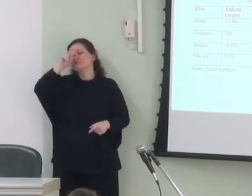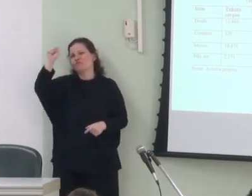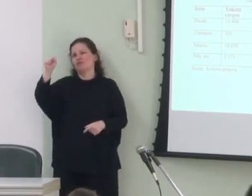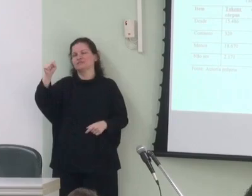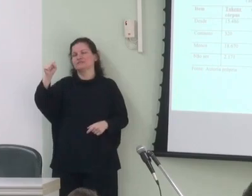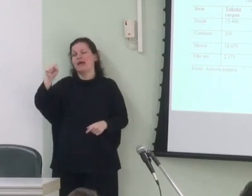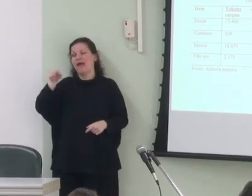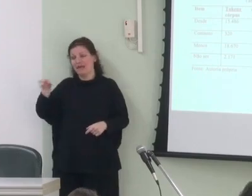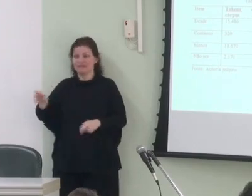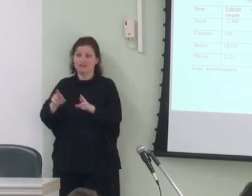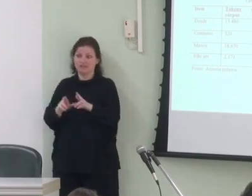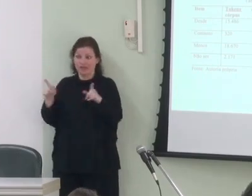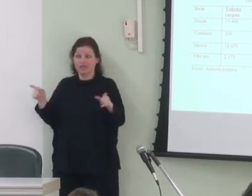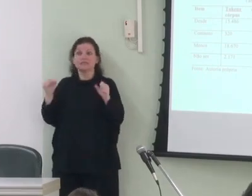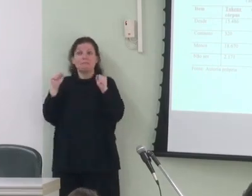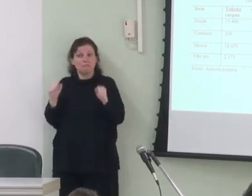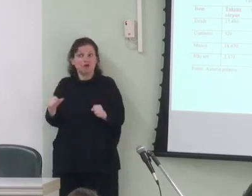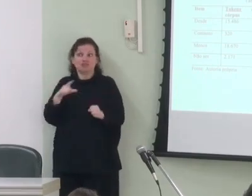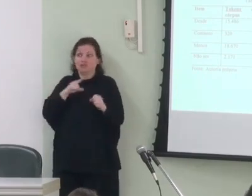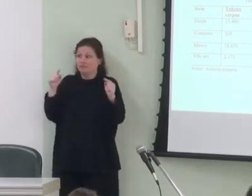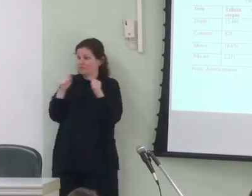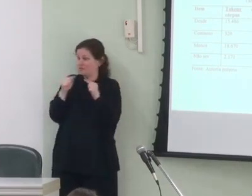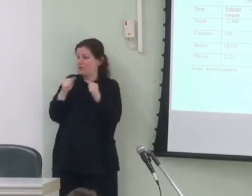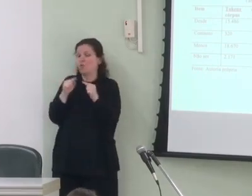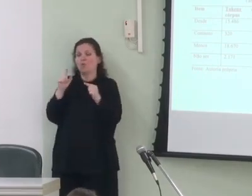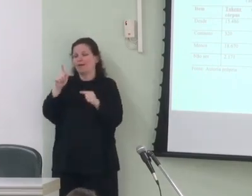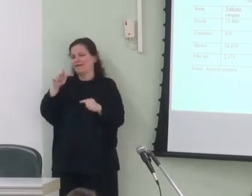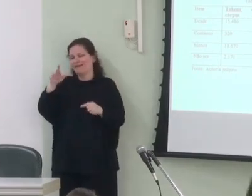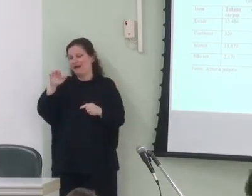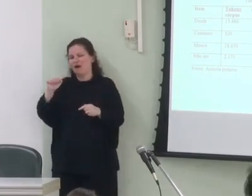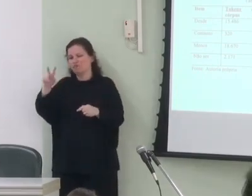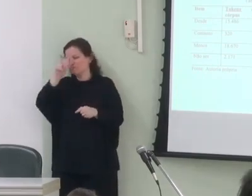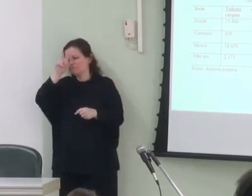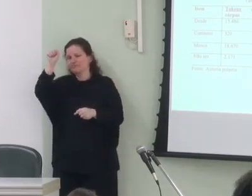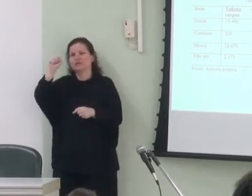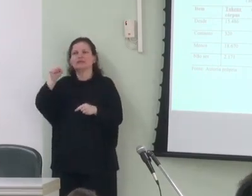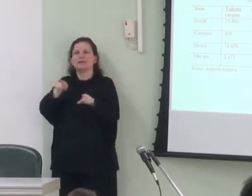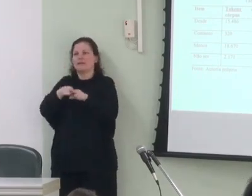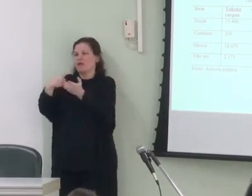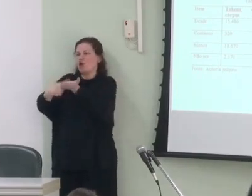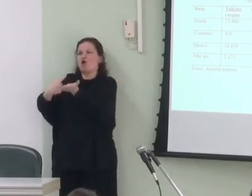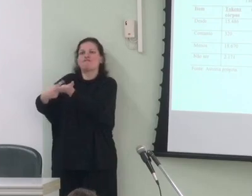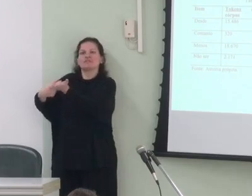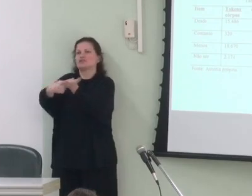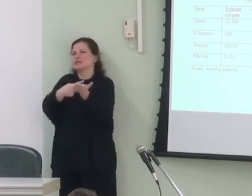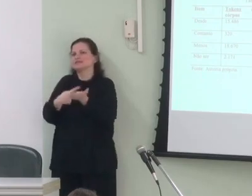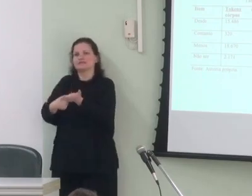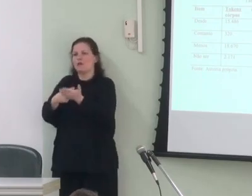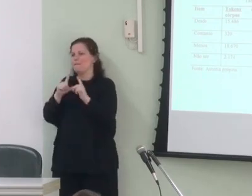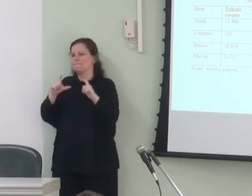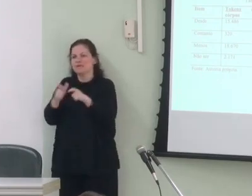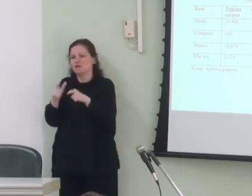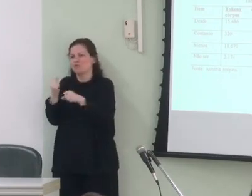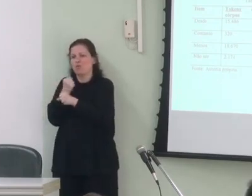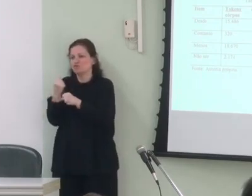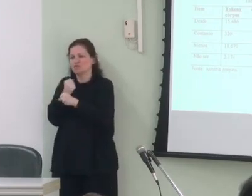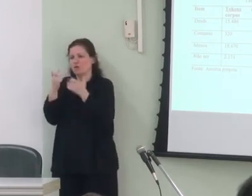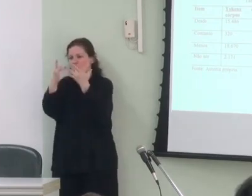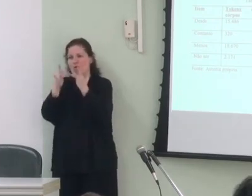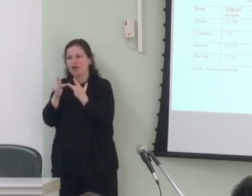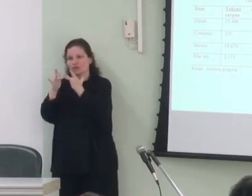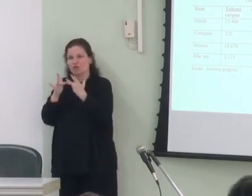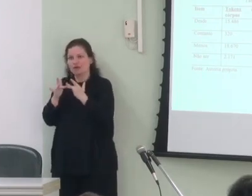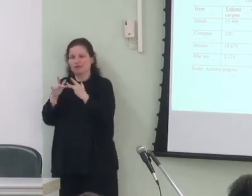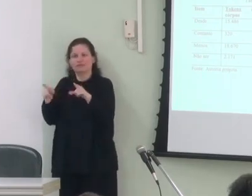essas diferenças podem estar relacionadas ao grau de consolidação e convencionalização das microconstruções conectoras